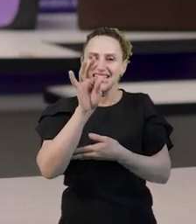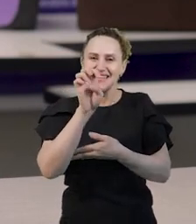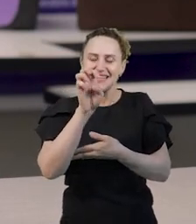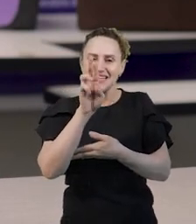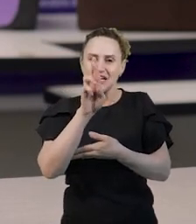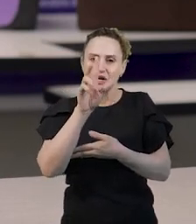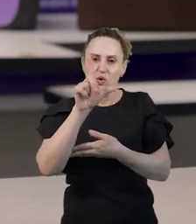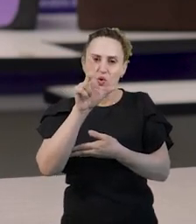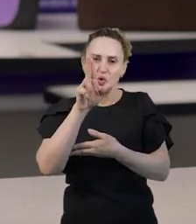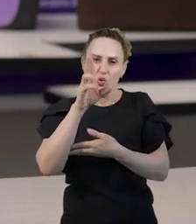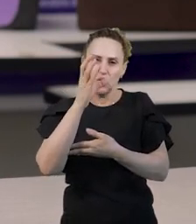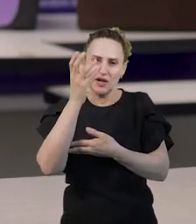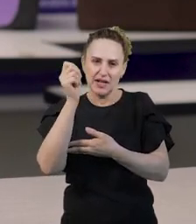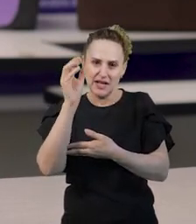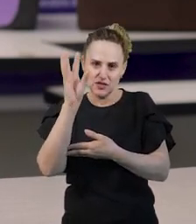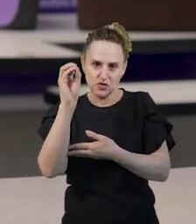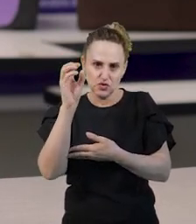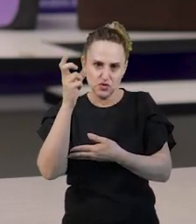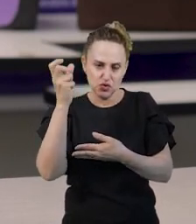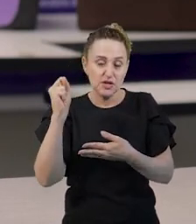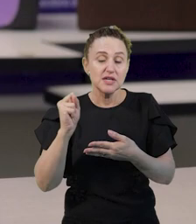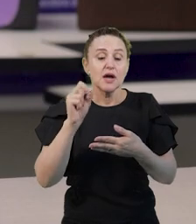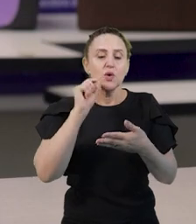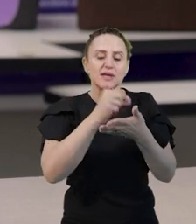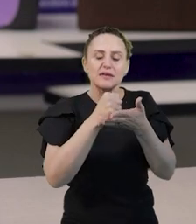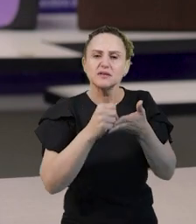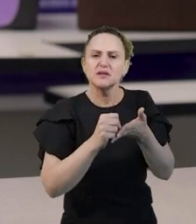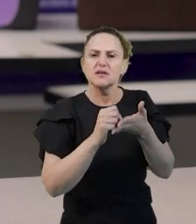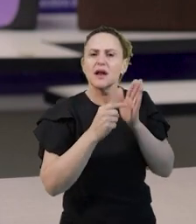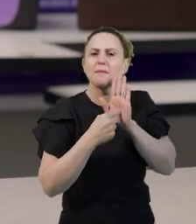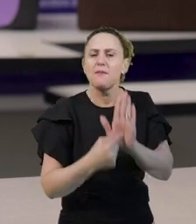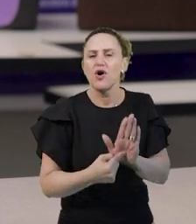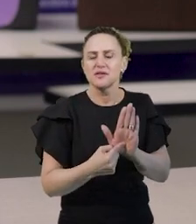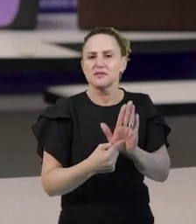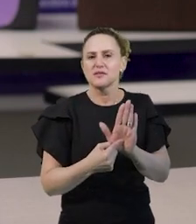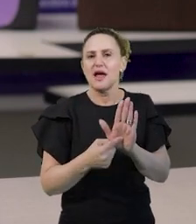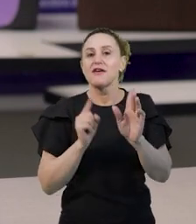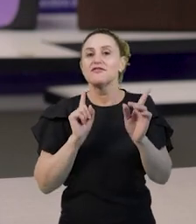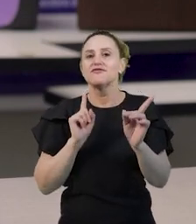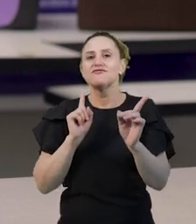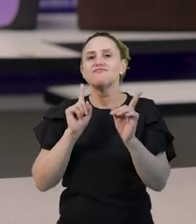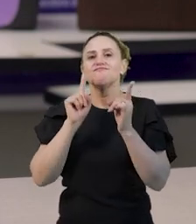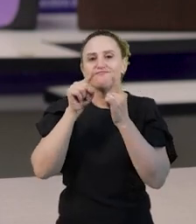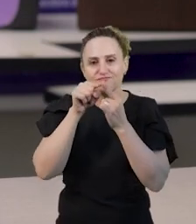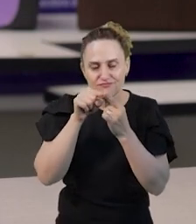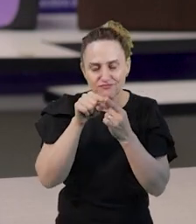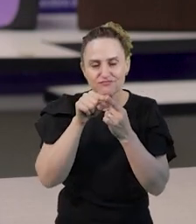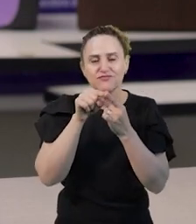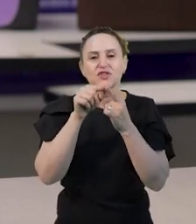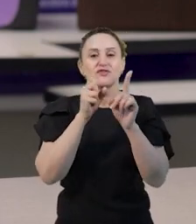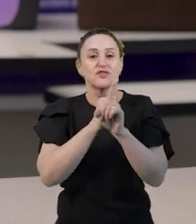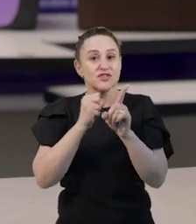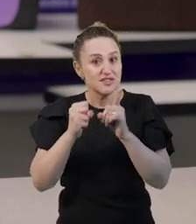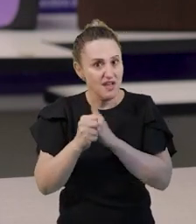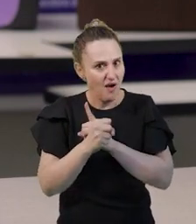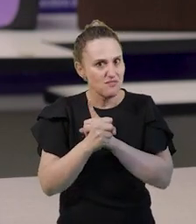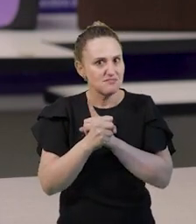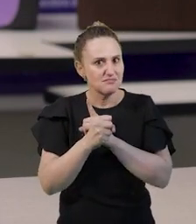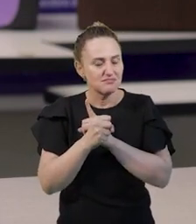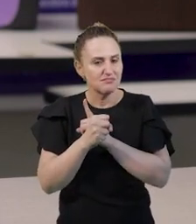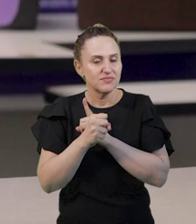escrita demonstra sua função social. Então, nesse sentido, nós podemos propor que os professores